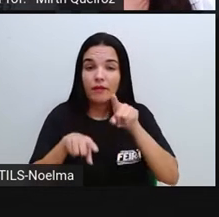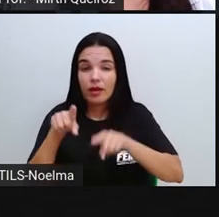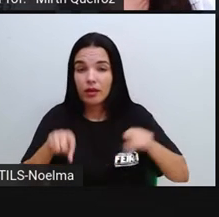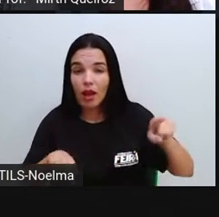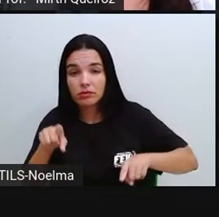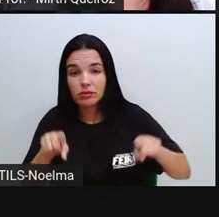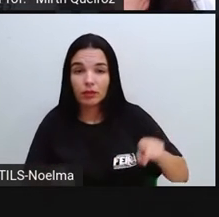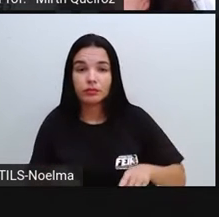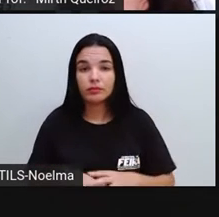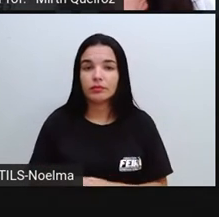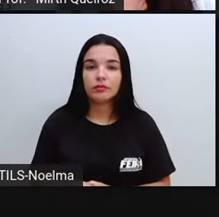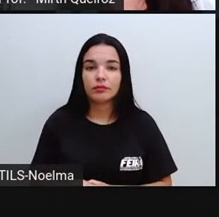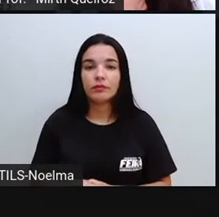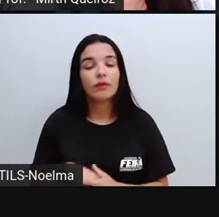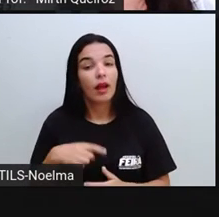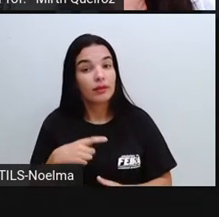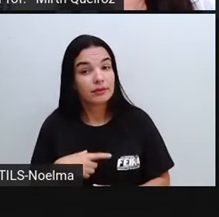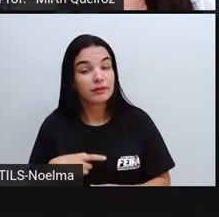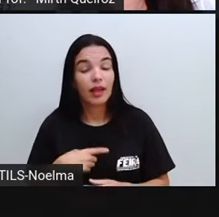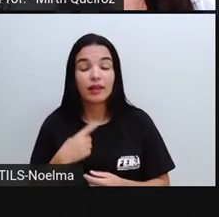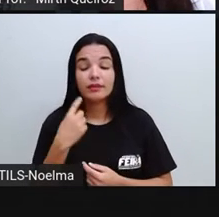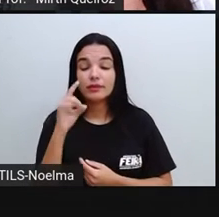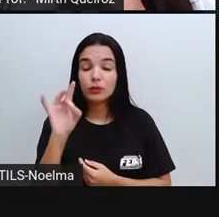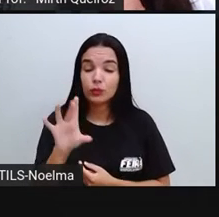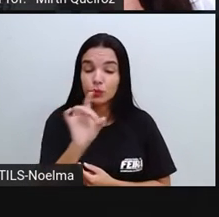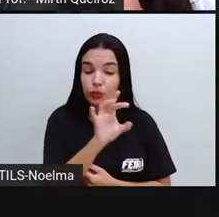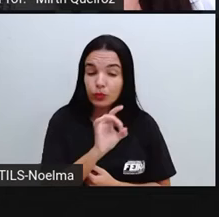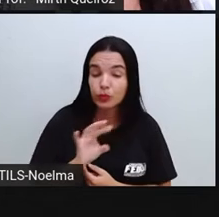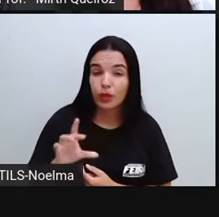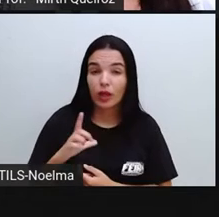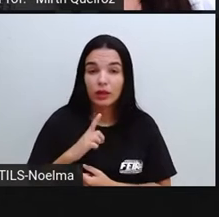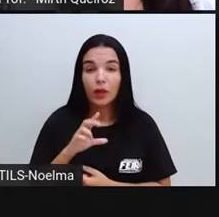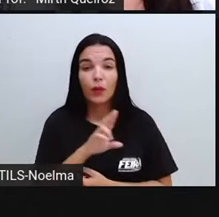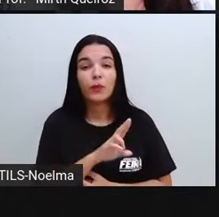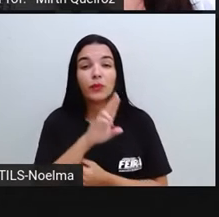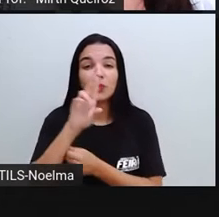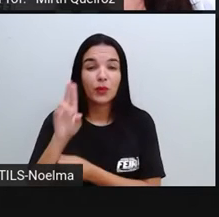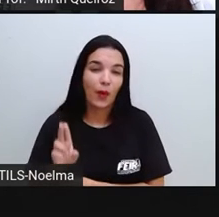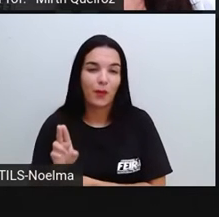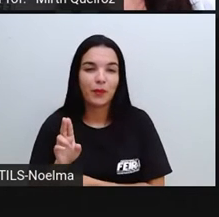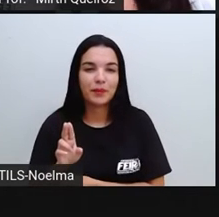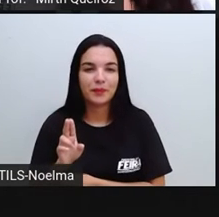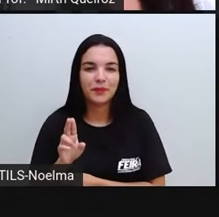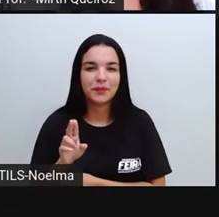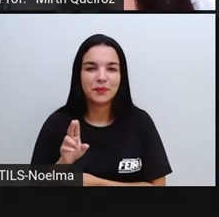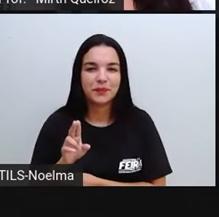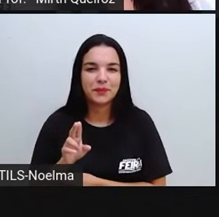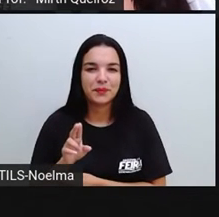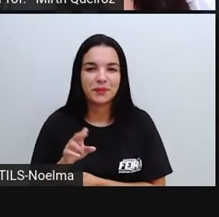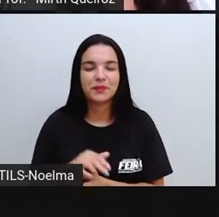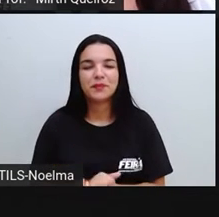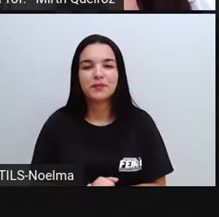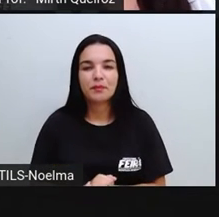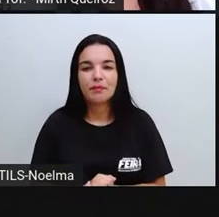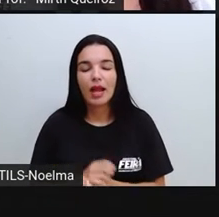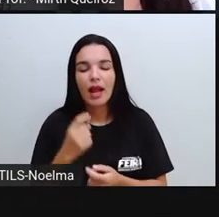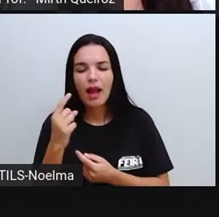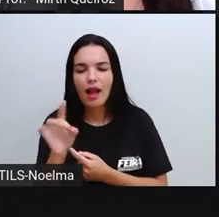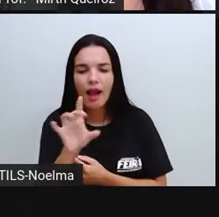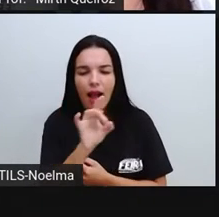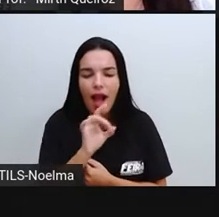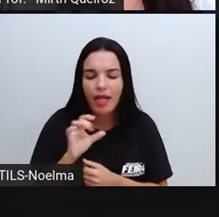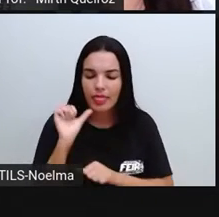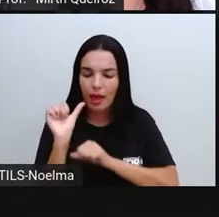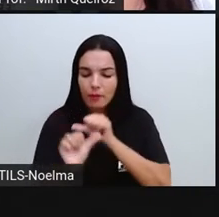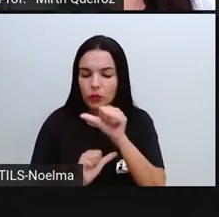sucessivamente. E para cada tipo de mudança, a gente tem um nome, né? Lembrando que